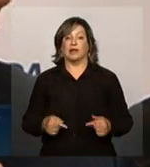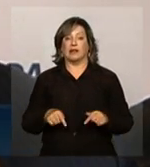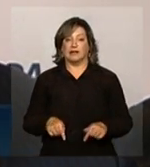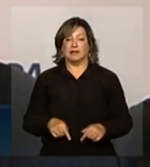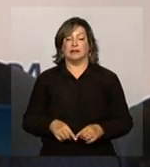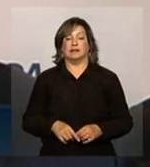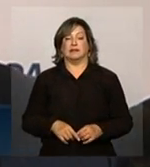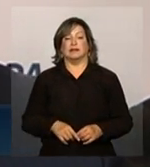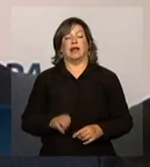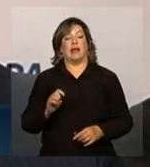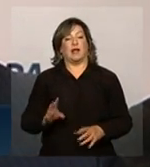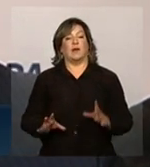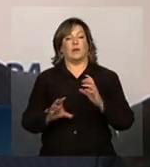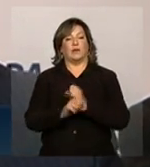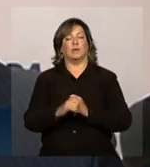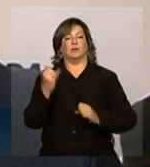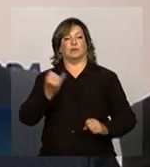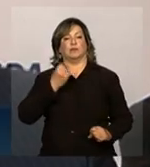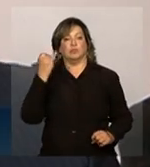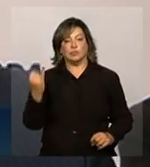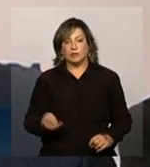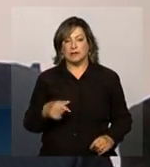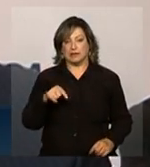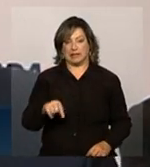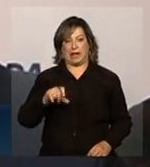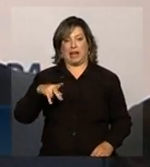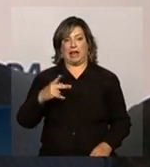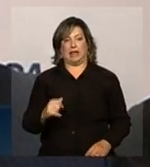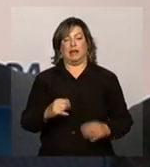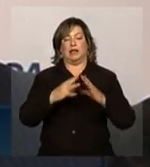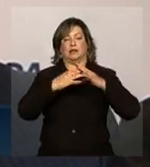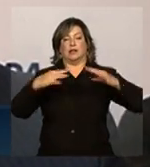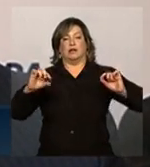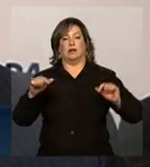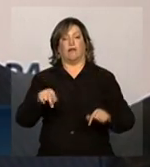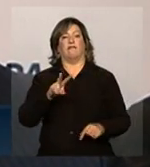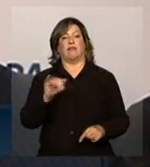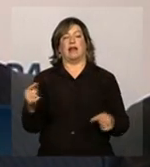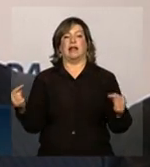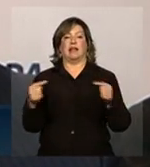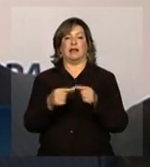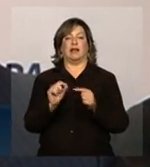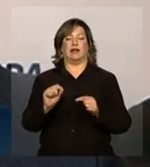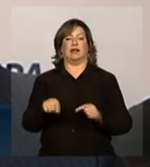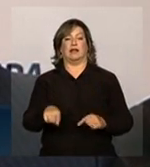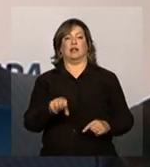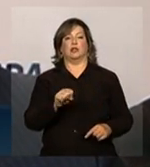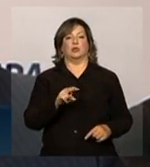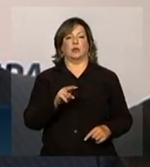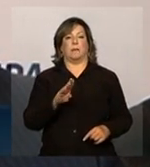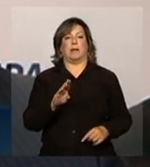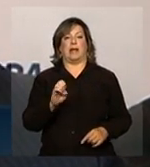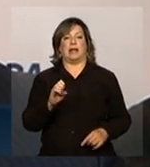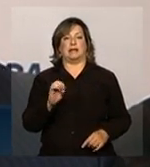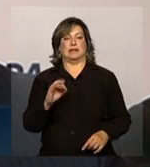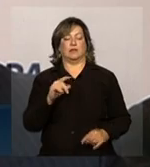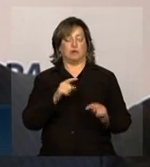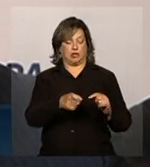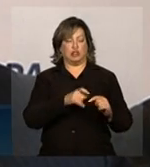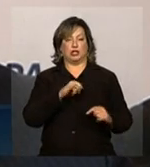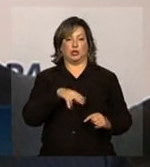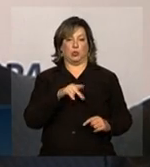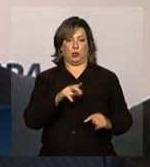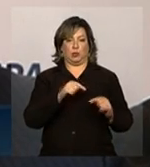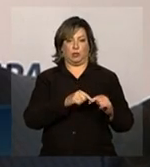os números, a pujança dessa linha de transmissão que vai ligar a subestação de Xingu à